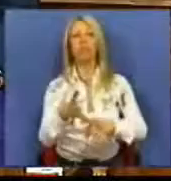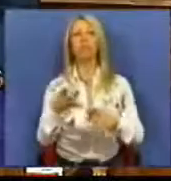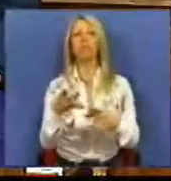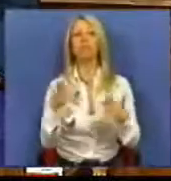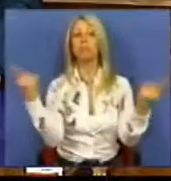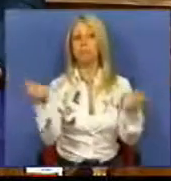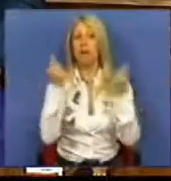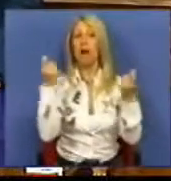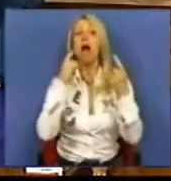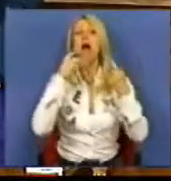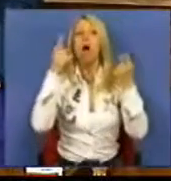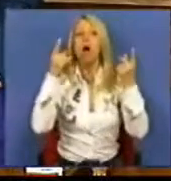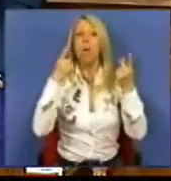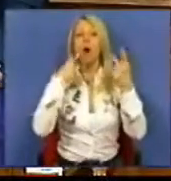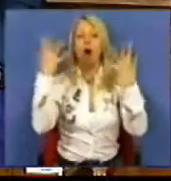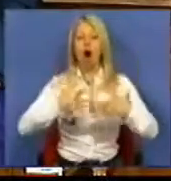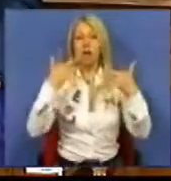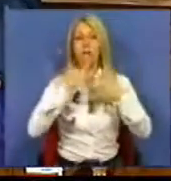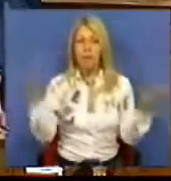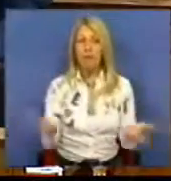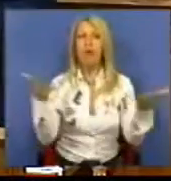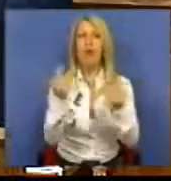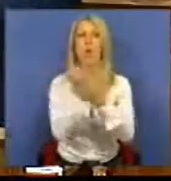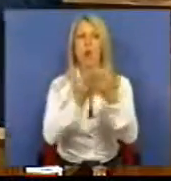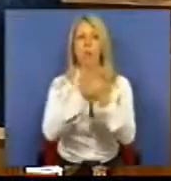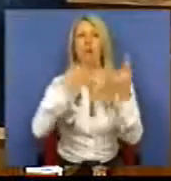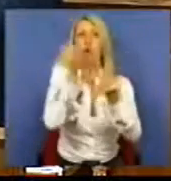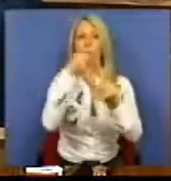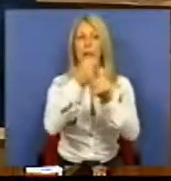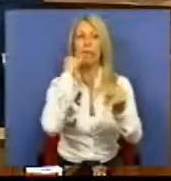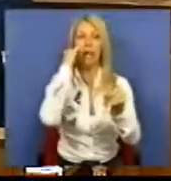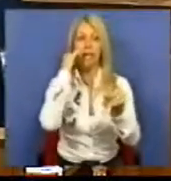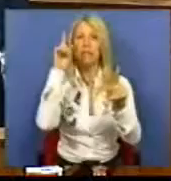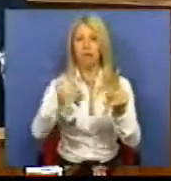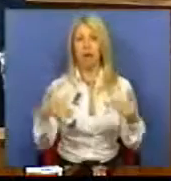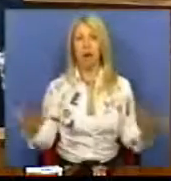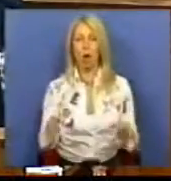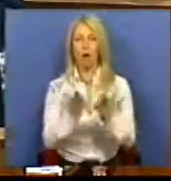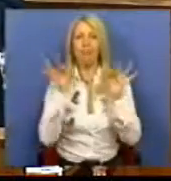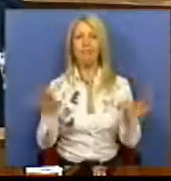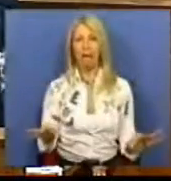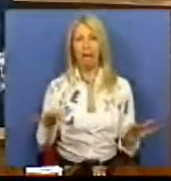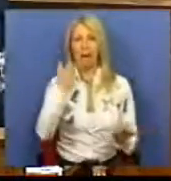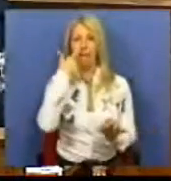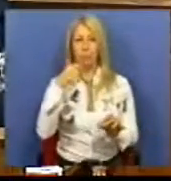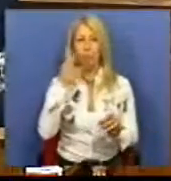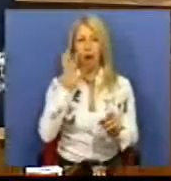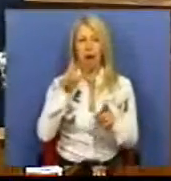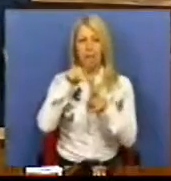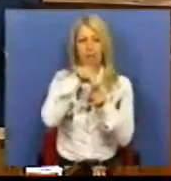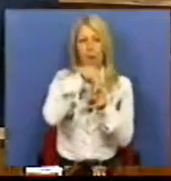de relacionamento económico e de combate à crise. Agora, como um equilibrista em cima do muro, veio